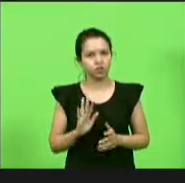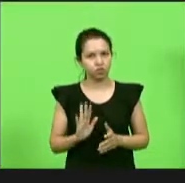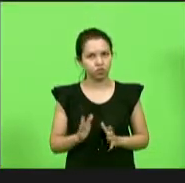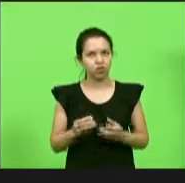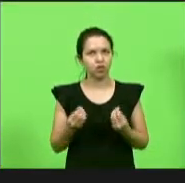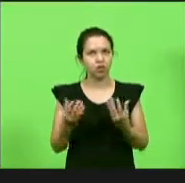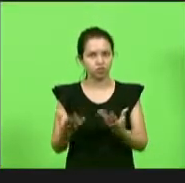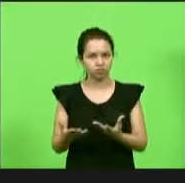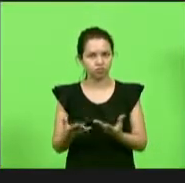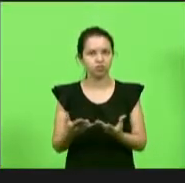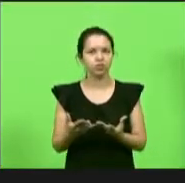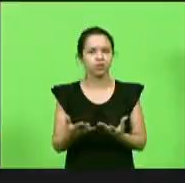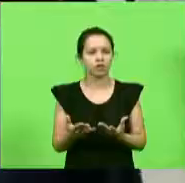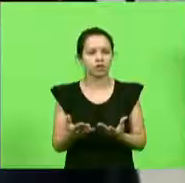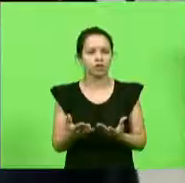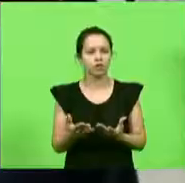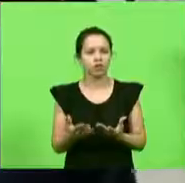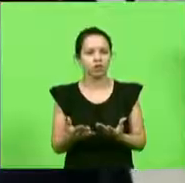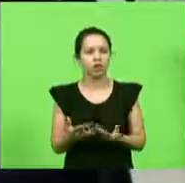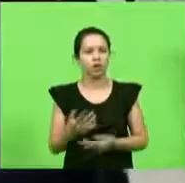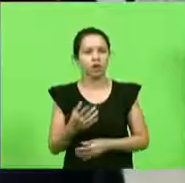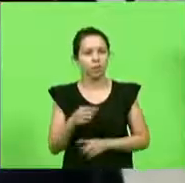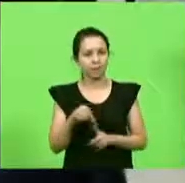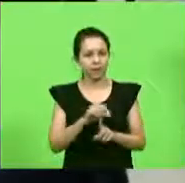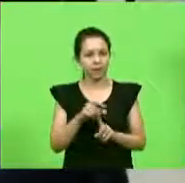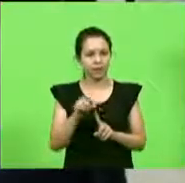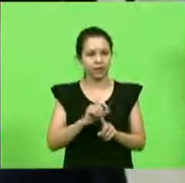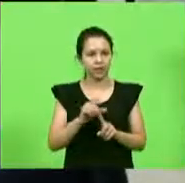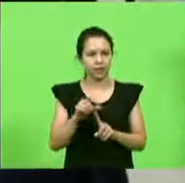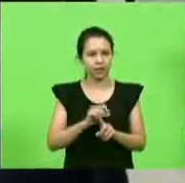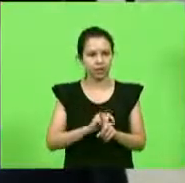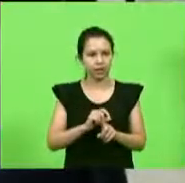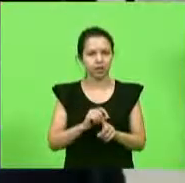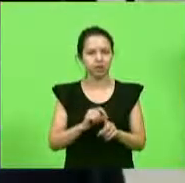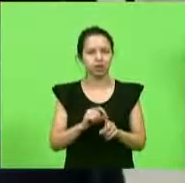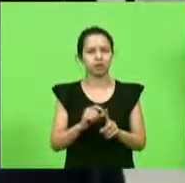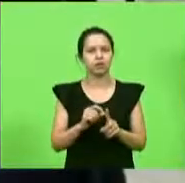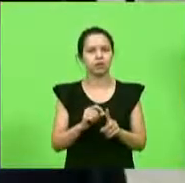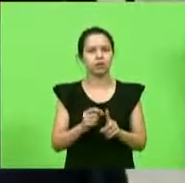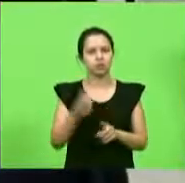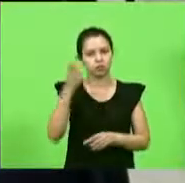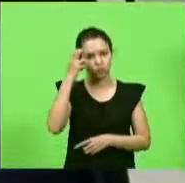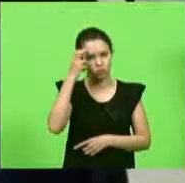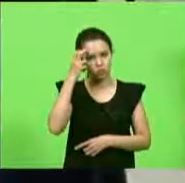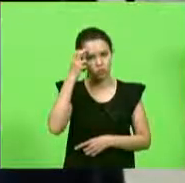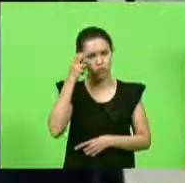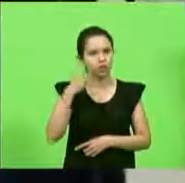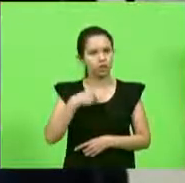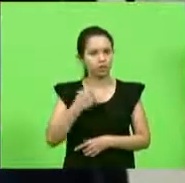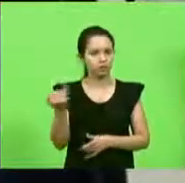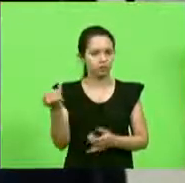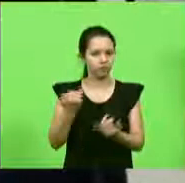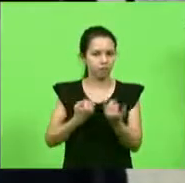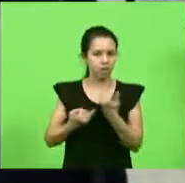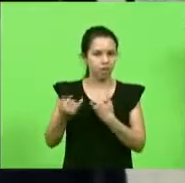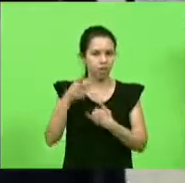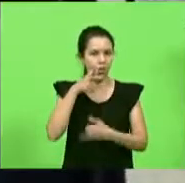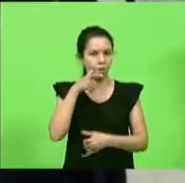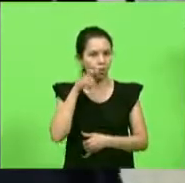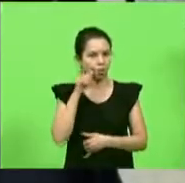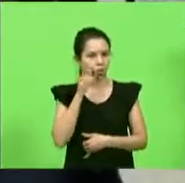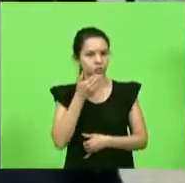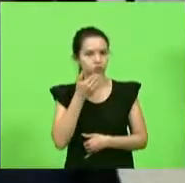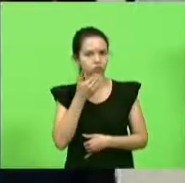Sopelsa então a banana e cultura hoje eu soube ontem que teve e isso é uma solicitação que foi